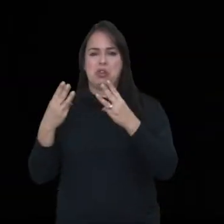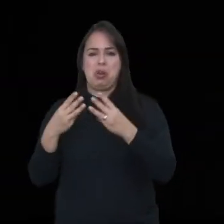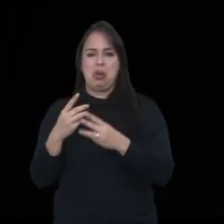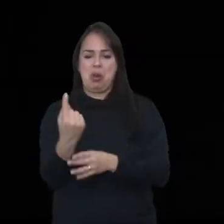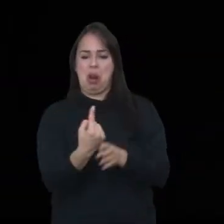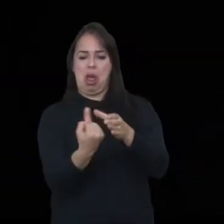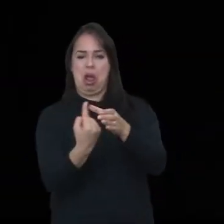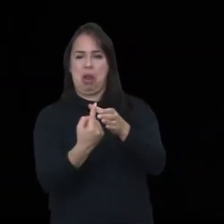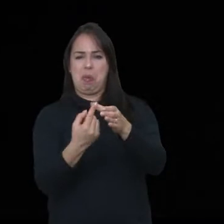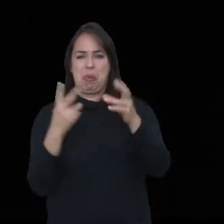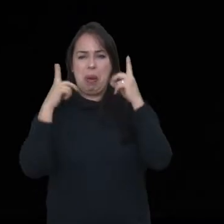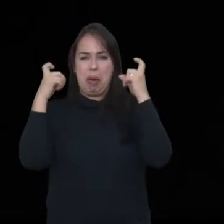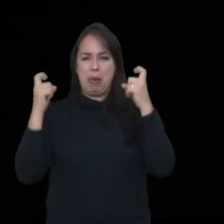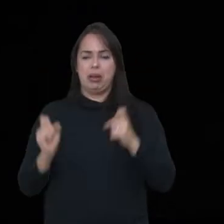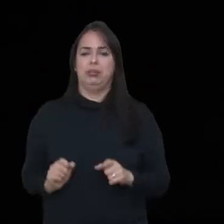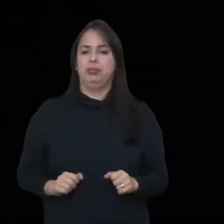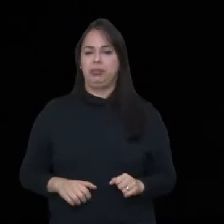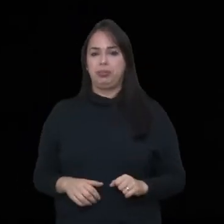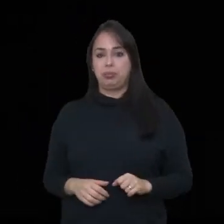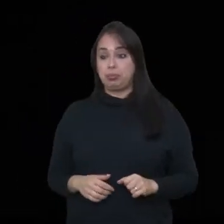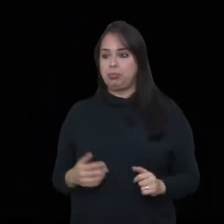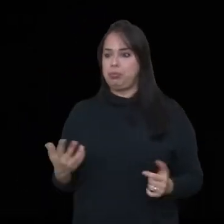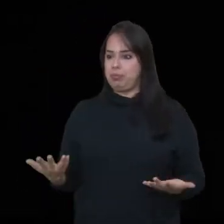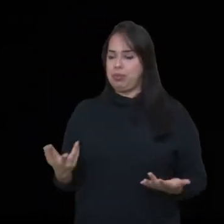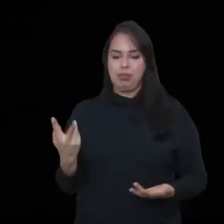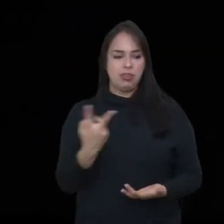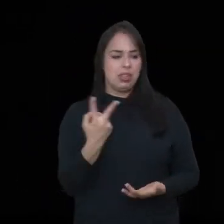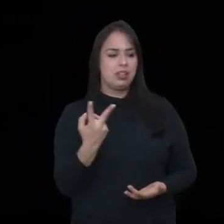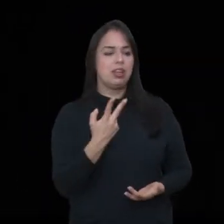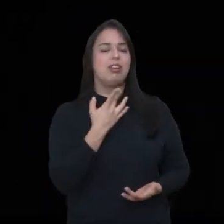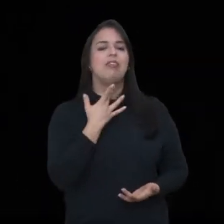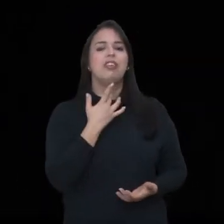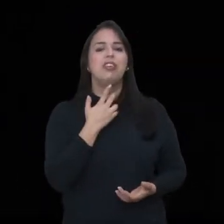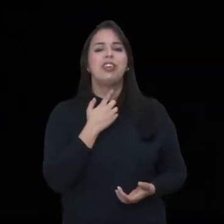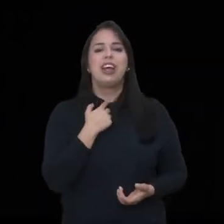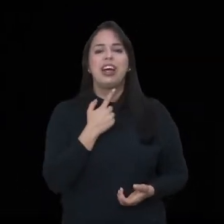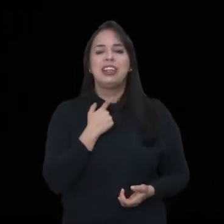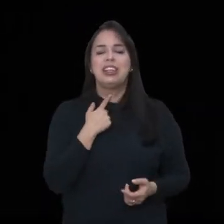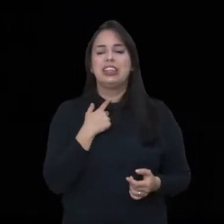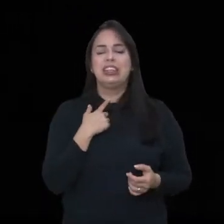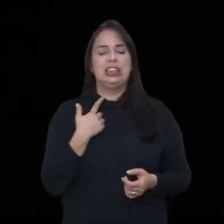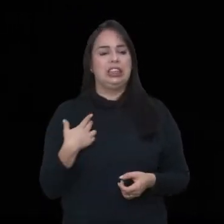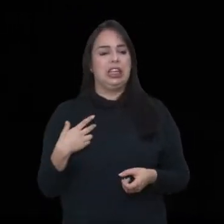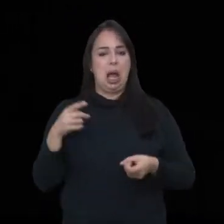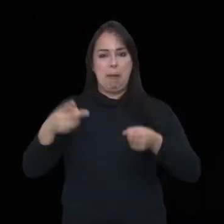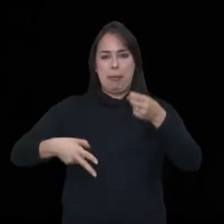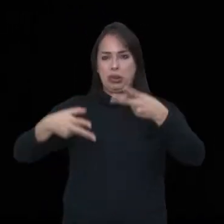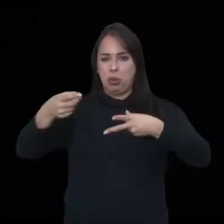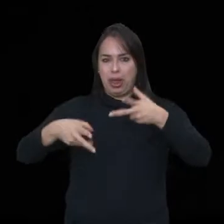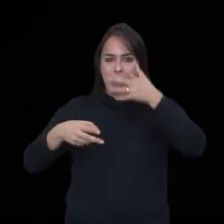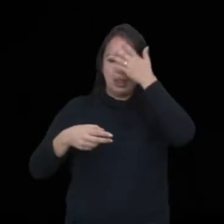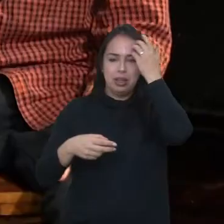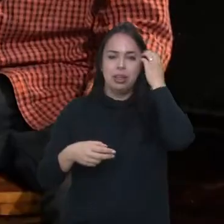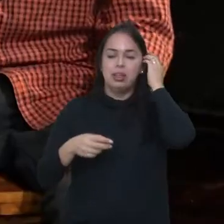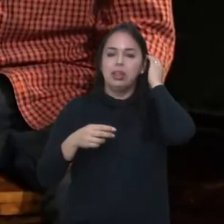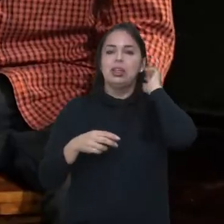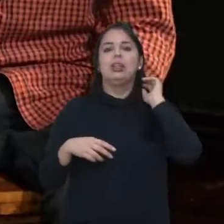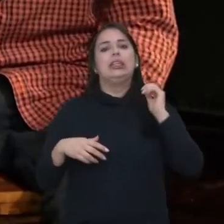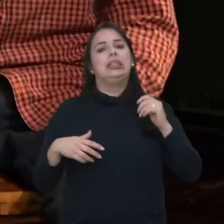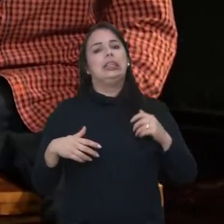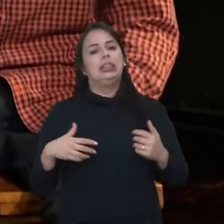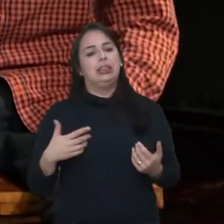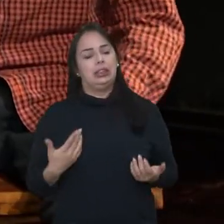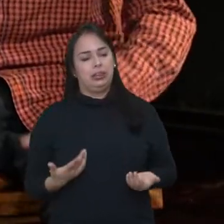Em algum momento, vocês tiveram vontade de falar assim, não quero mais, vou desistir? É,